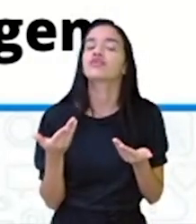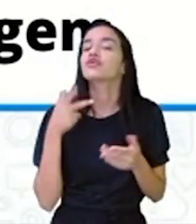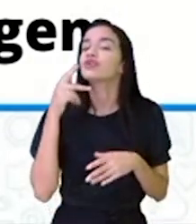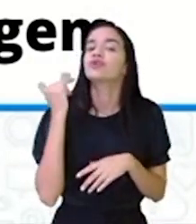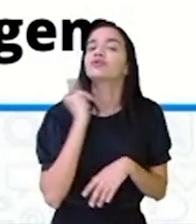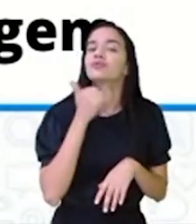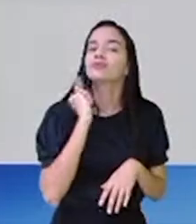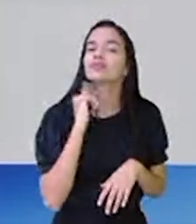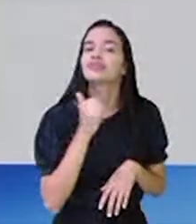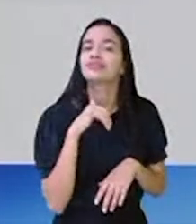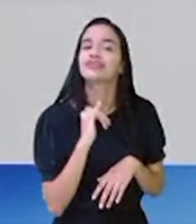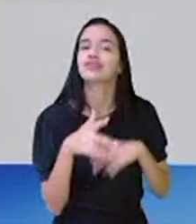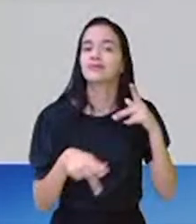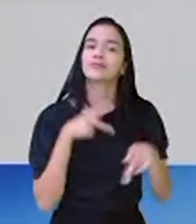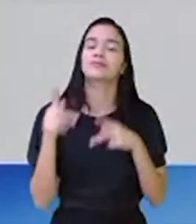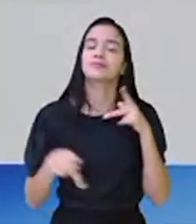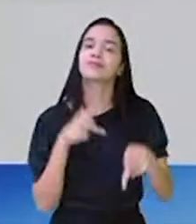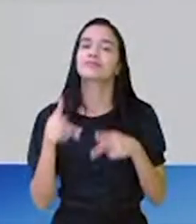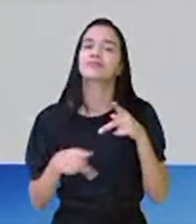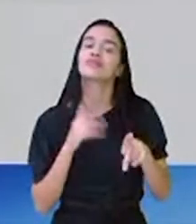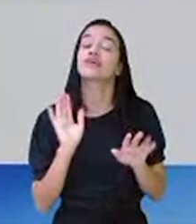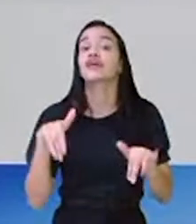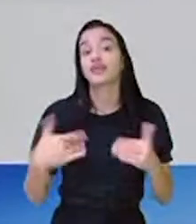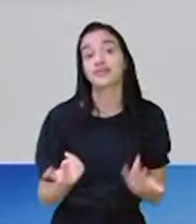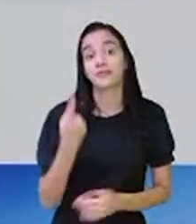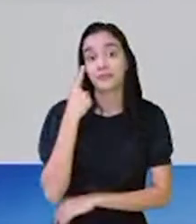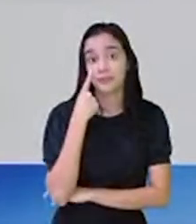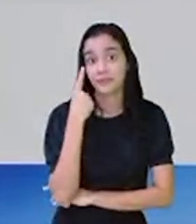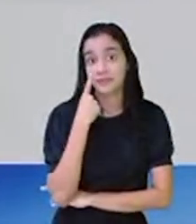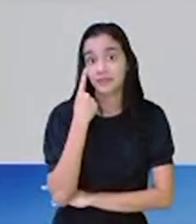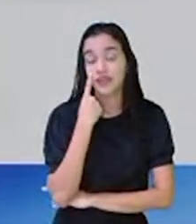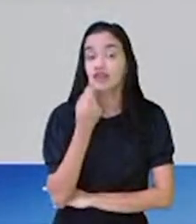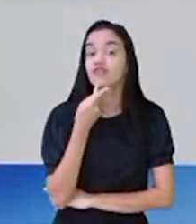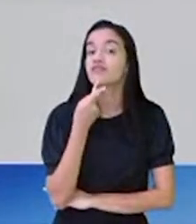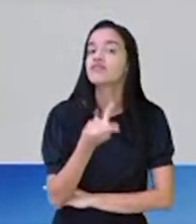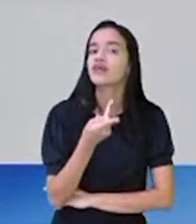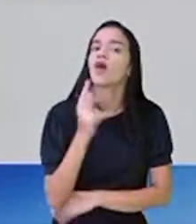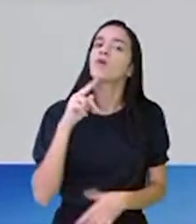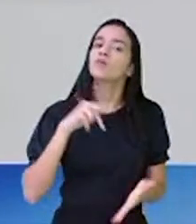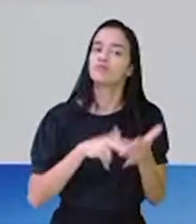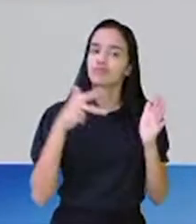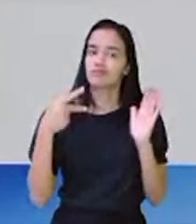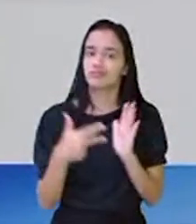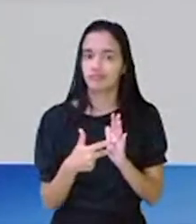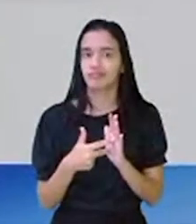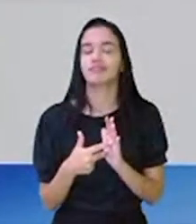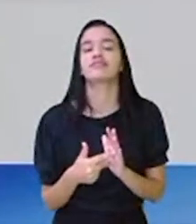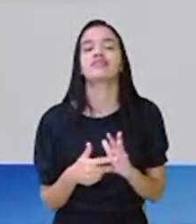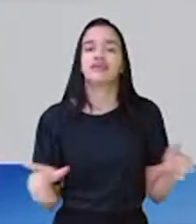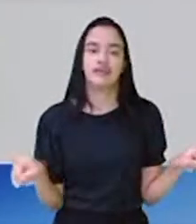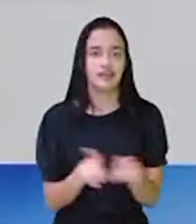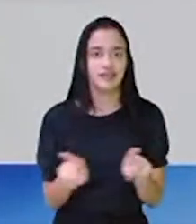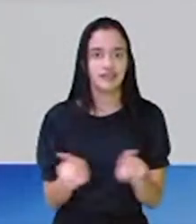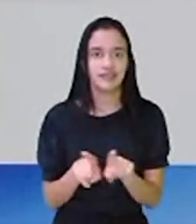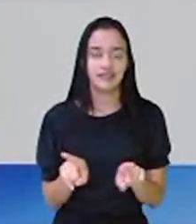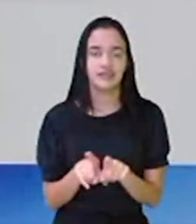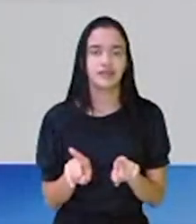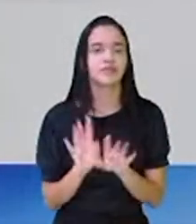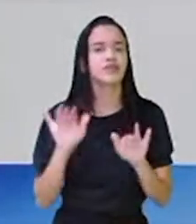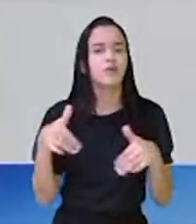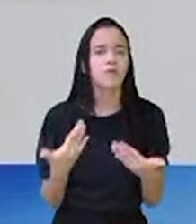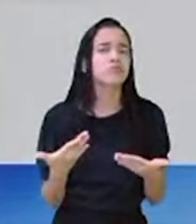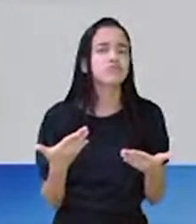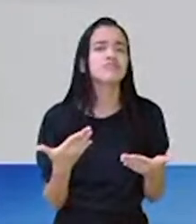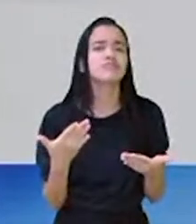ditado aí que está no enigma? Então, vai dizer o que ele significa e vai dizer qual